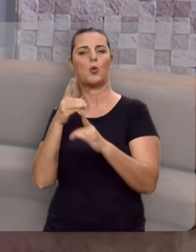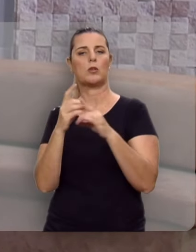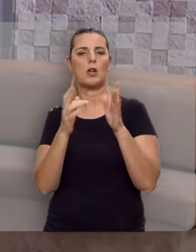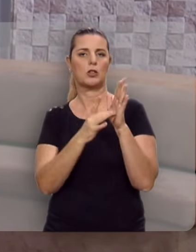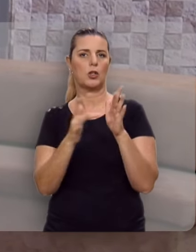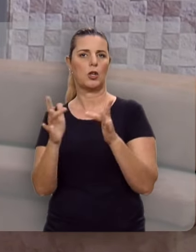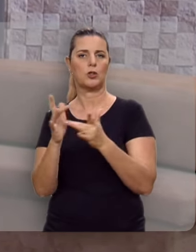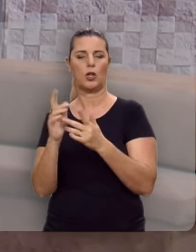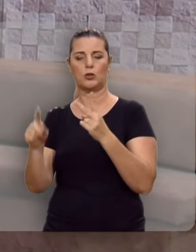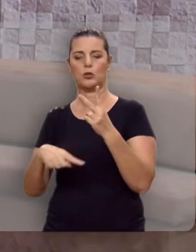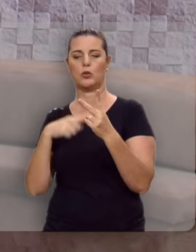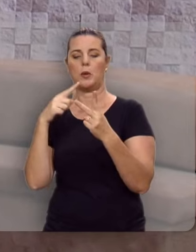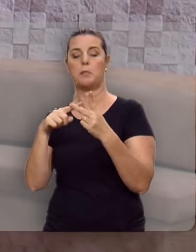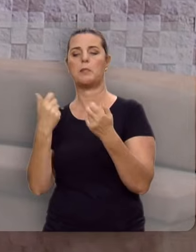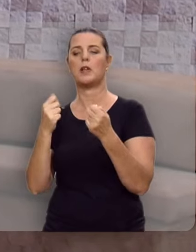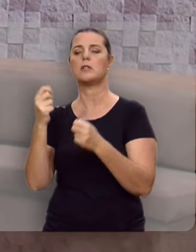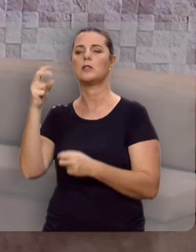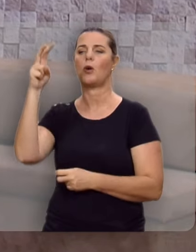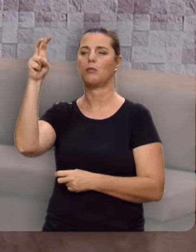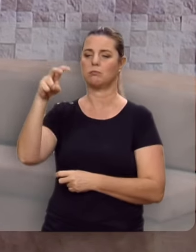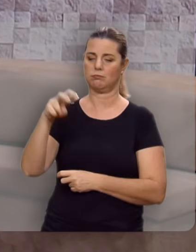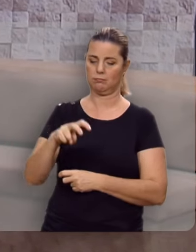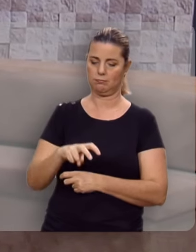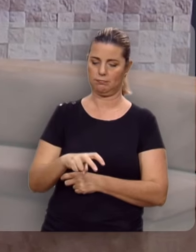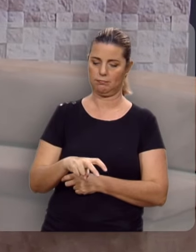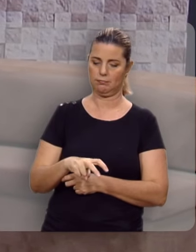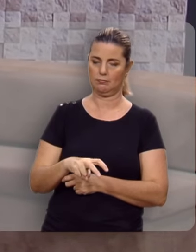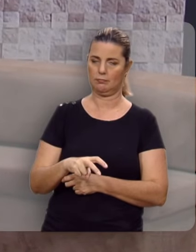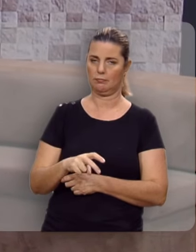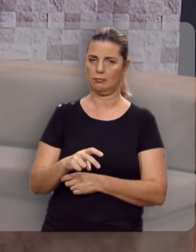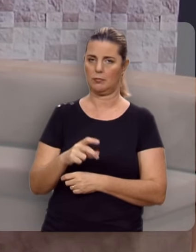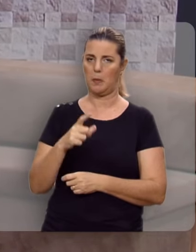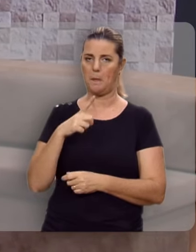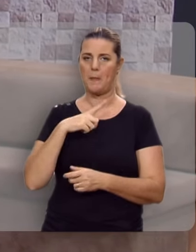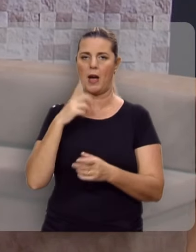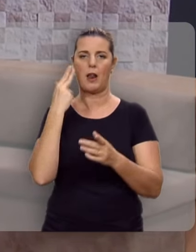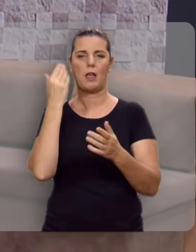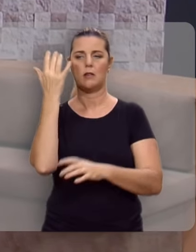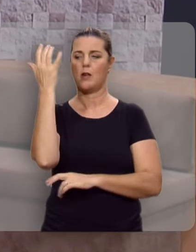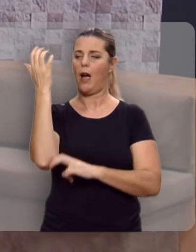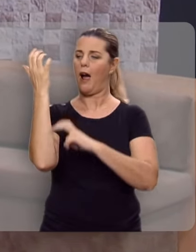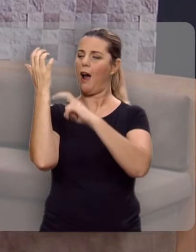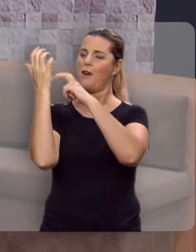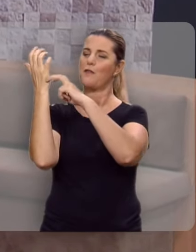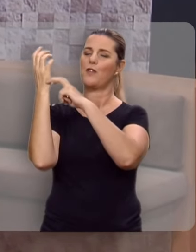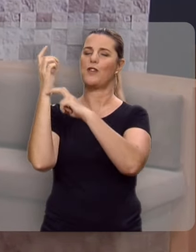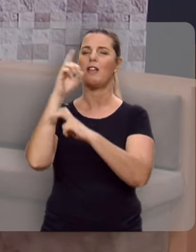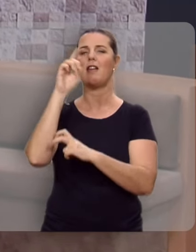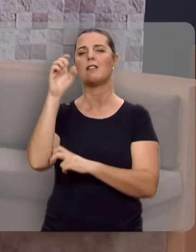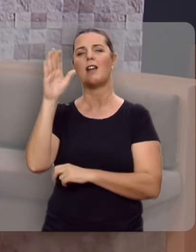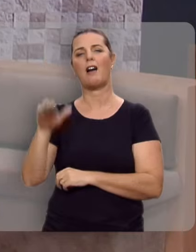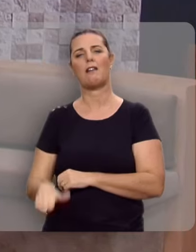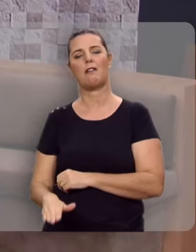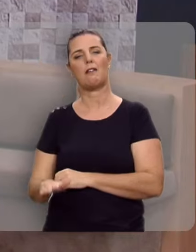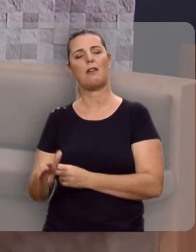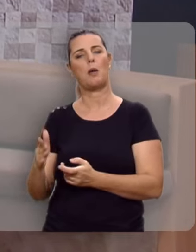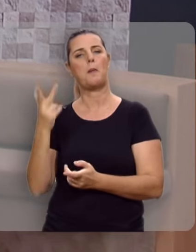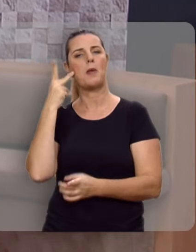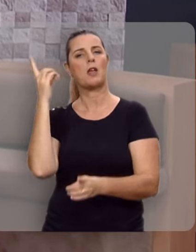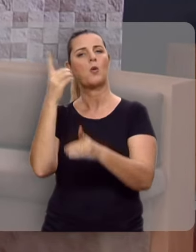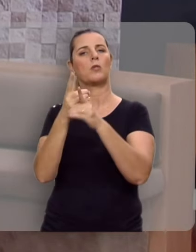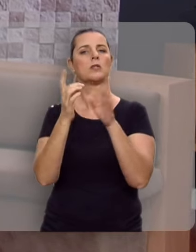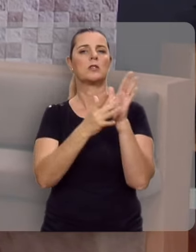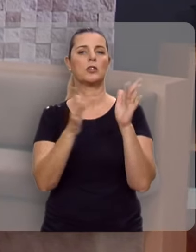O segundo, segundo, precisou descer em poleirado, em uma árvore, para encontrar-se com Cristo.